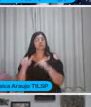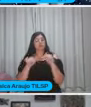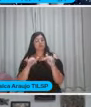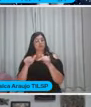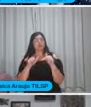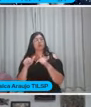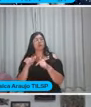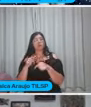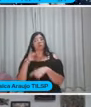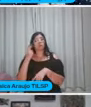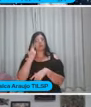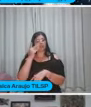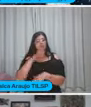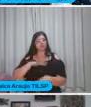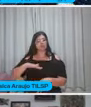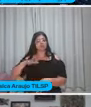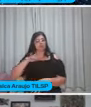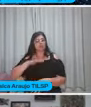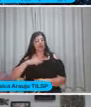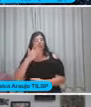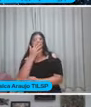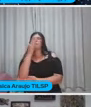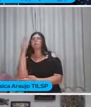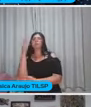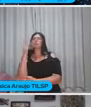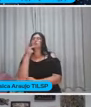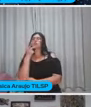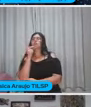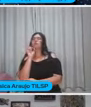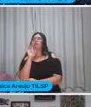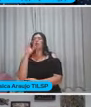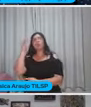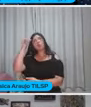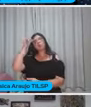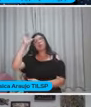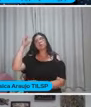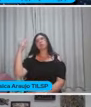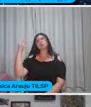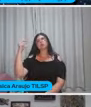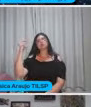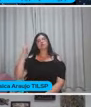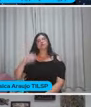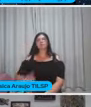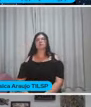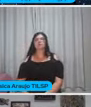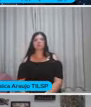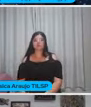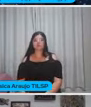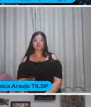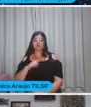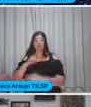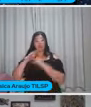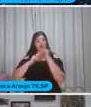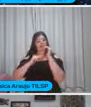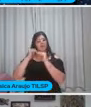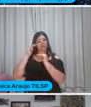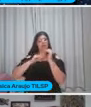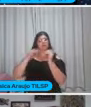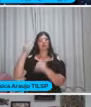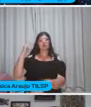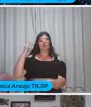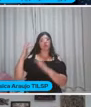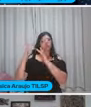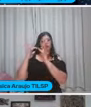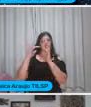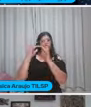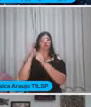natural Que não diz respeito Só ao conhecimento científico Tem habilidades científicas Que só o contato